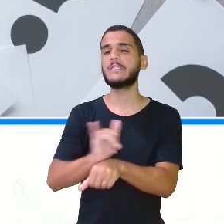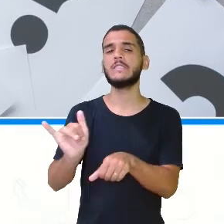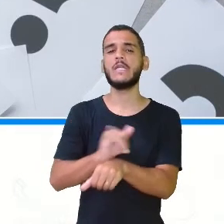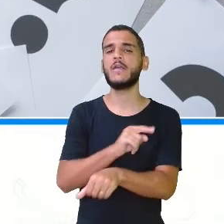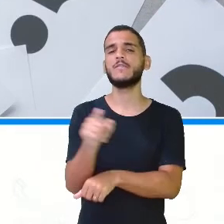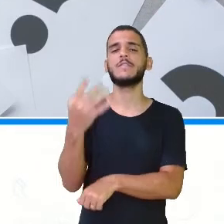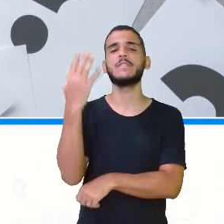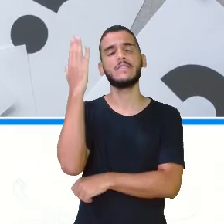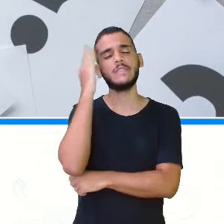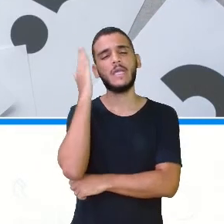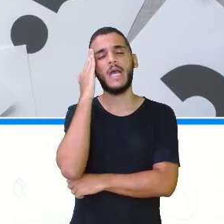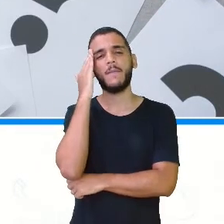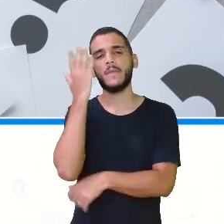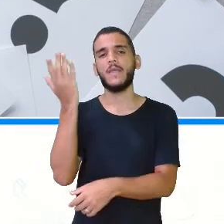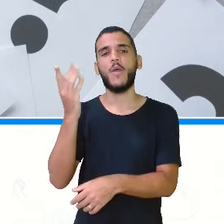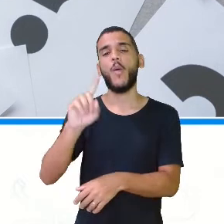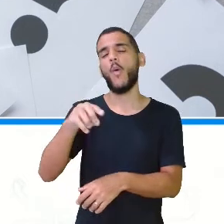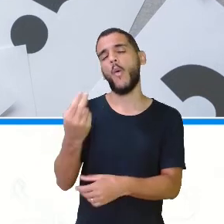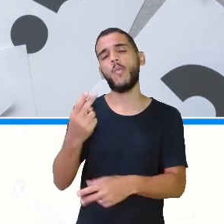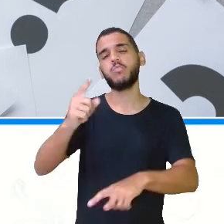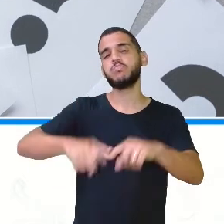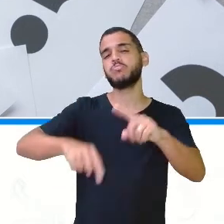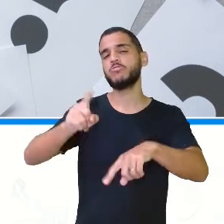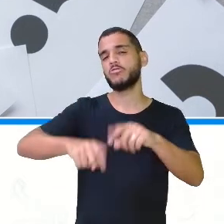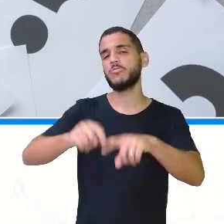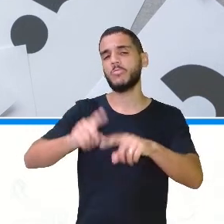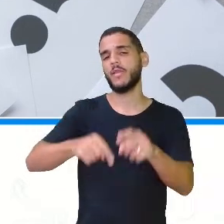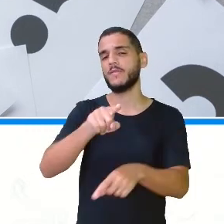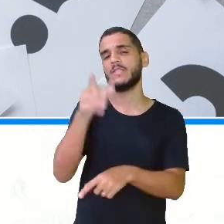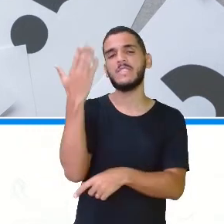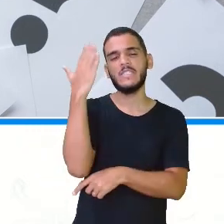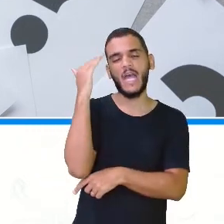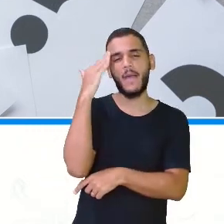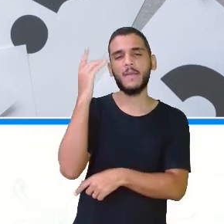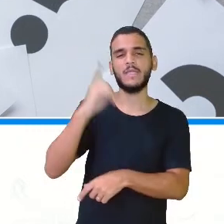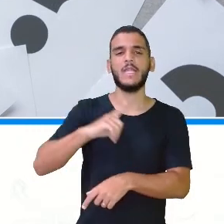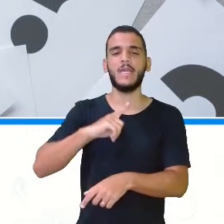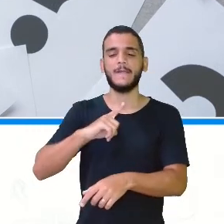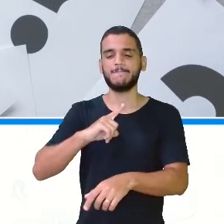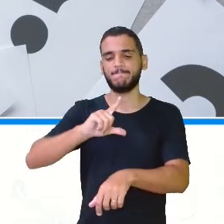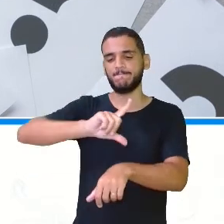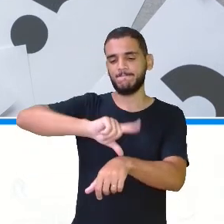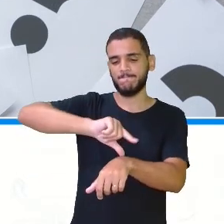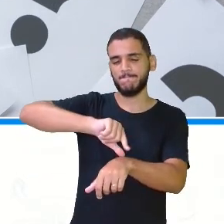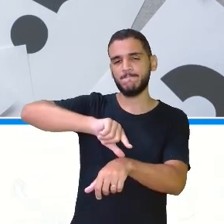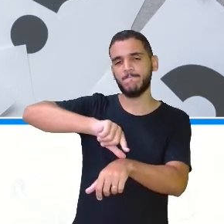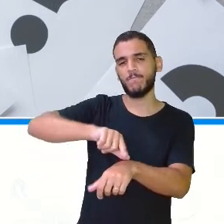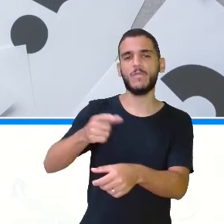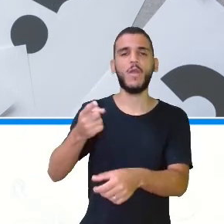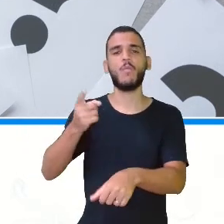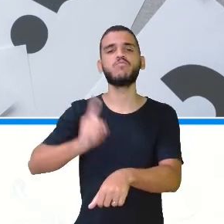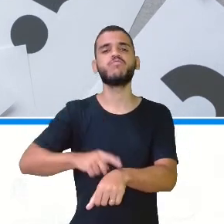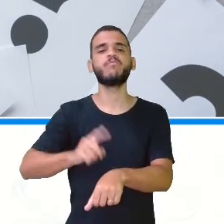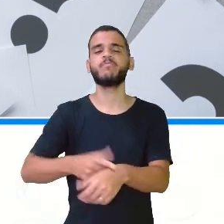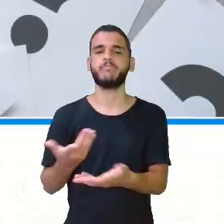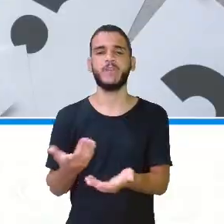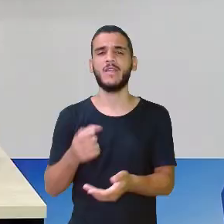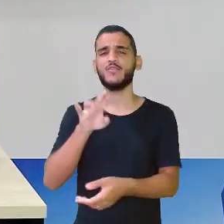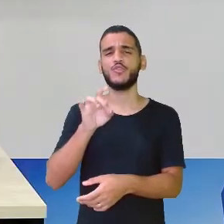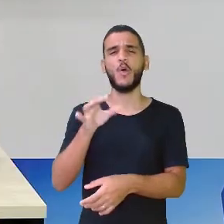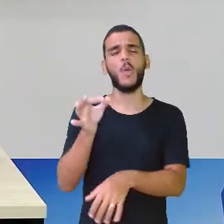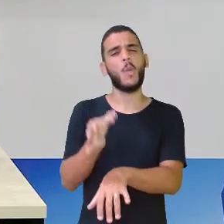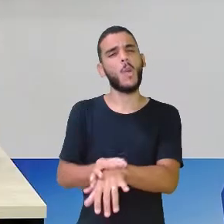você conhece que serve para medir o tempo pessoal? Será que apenas o